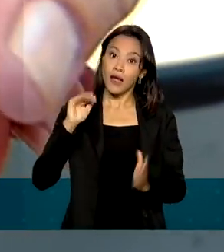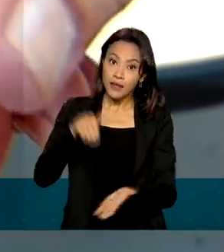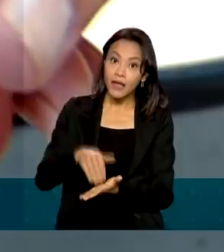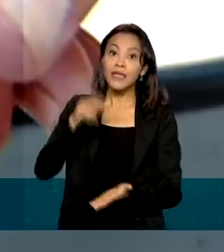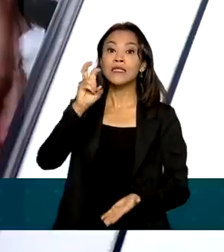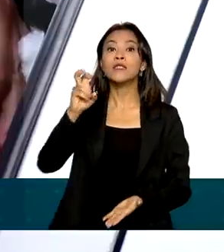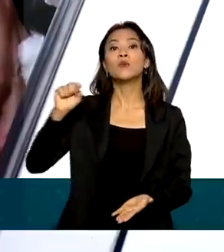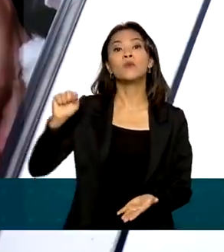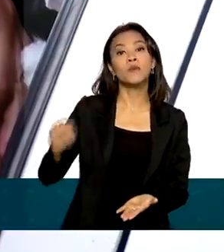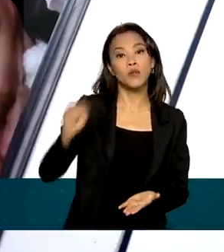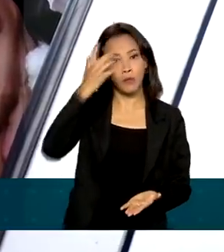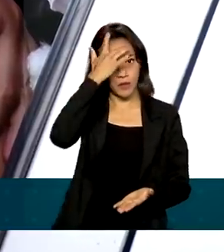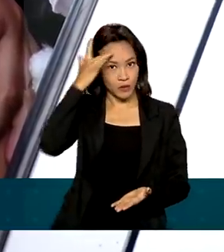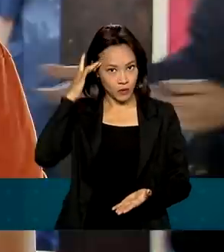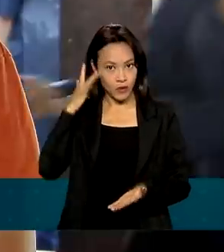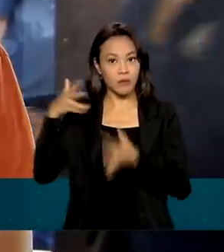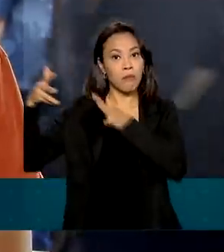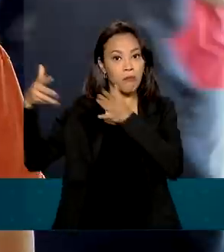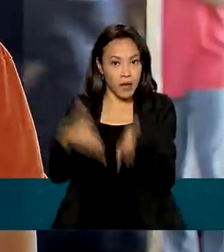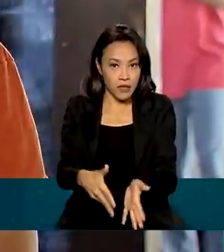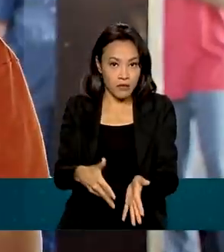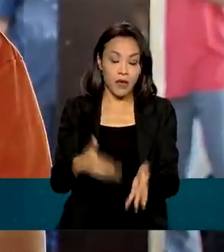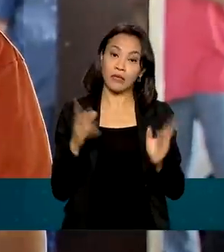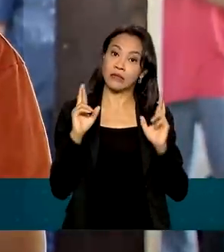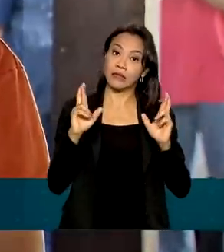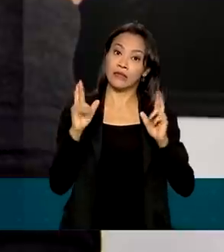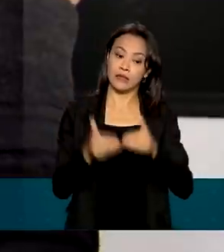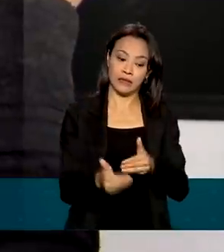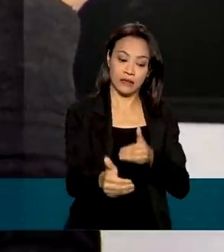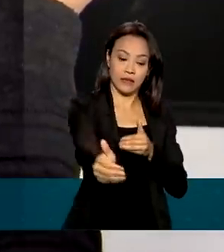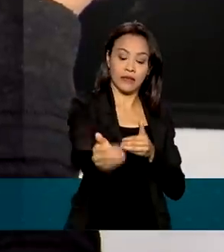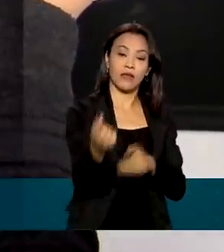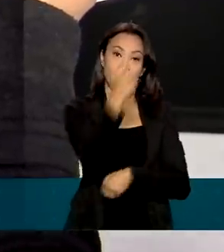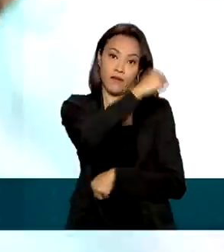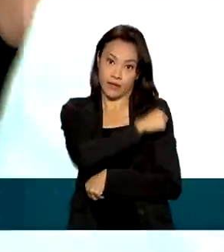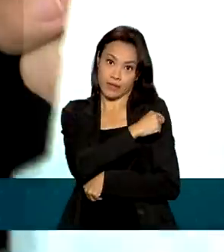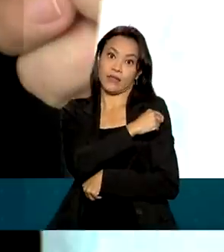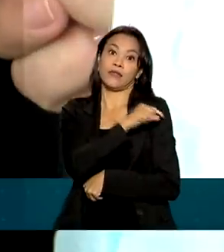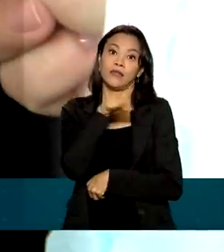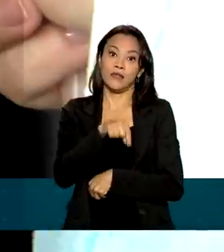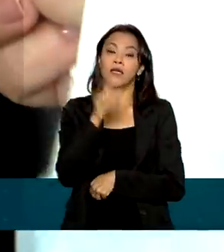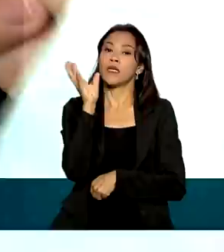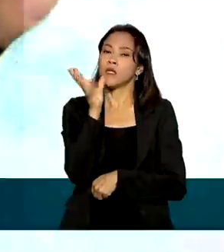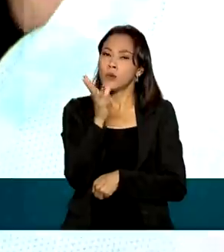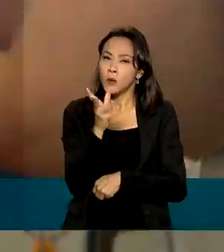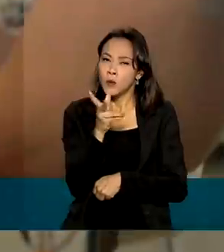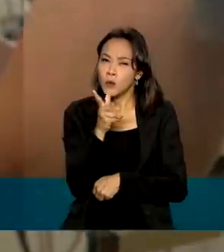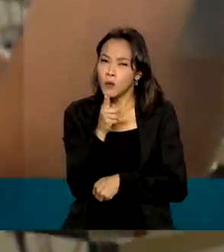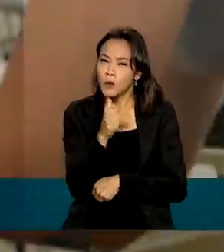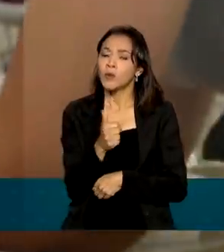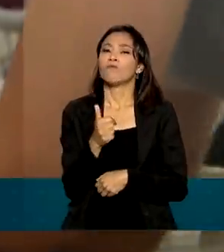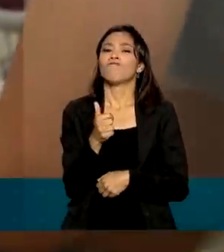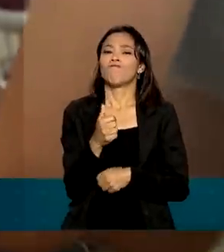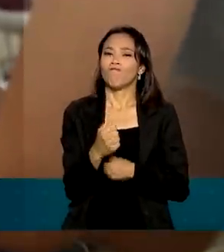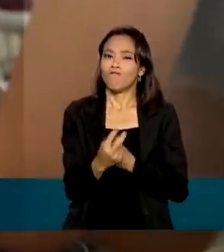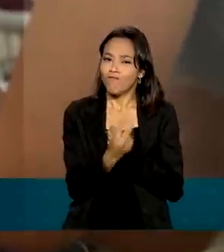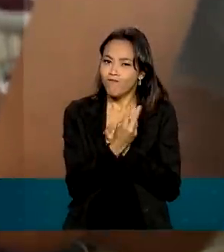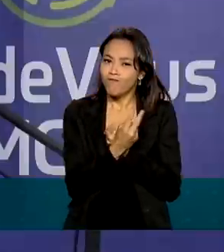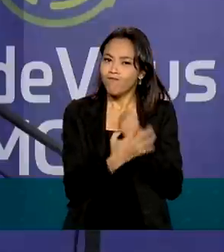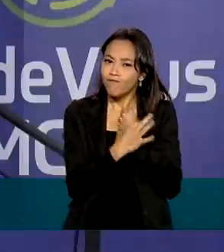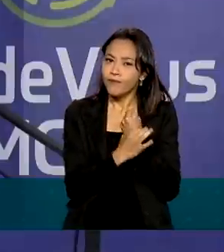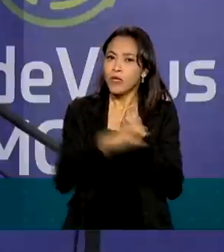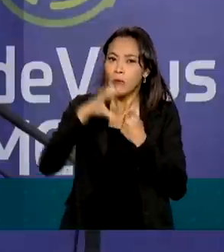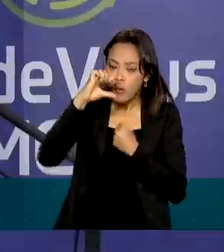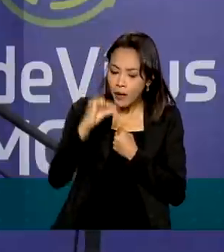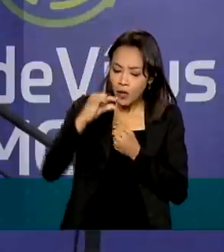participantes. A expectativa é de que a vacina imunize de forma mais duradoura, usando uma dose menor.